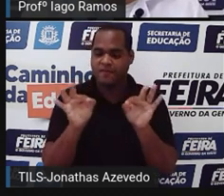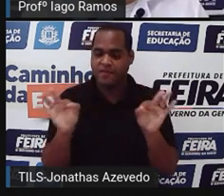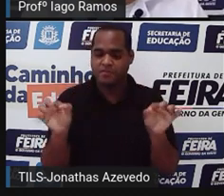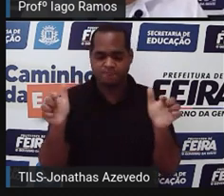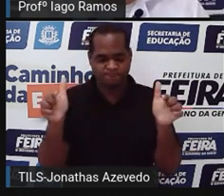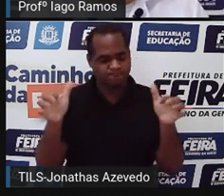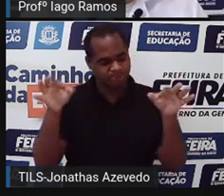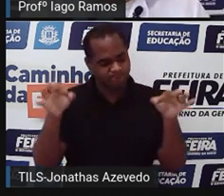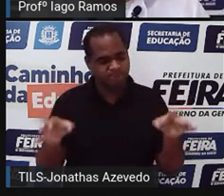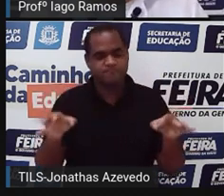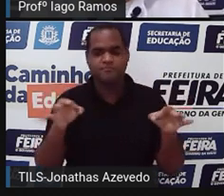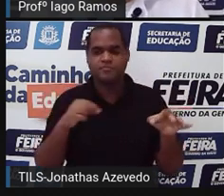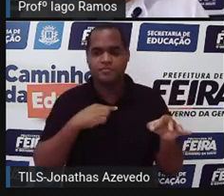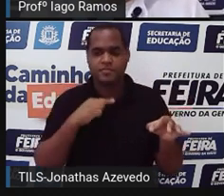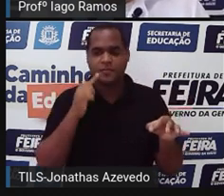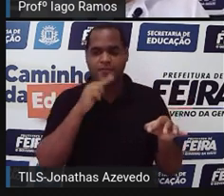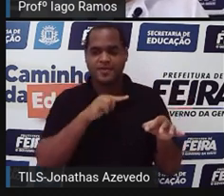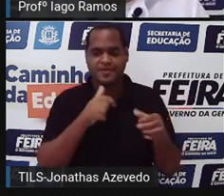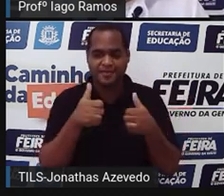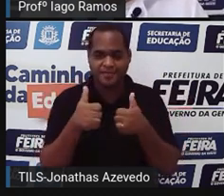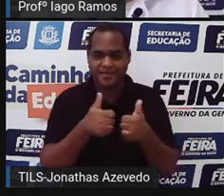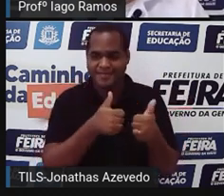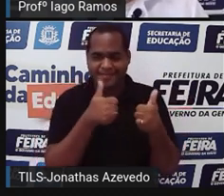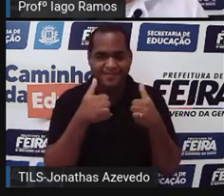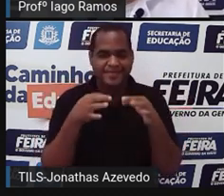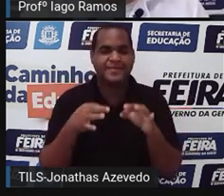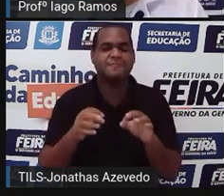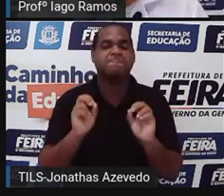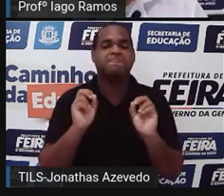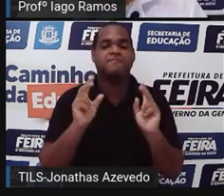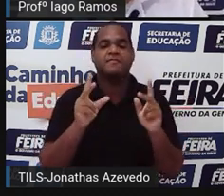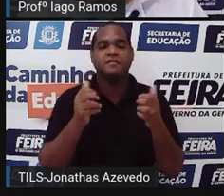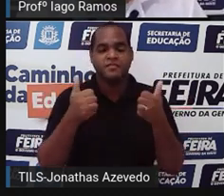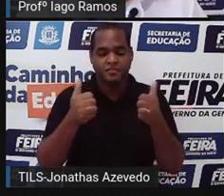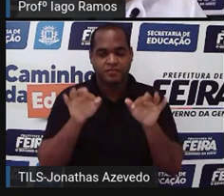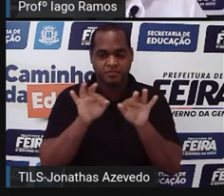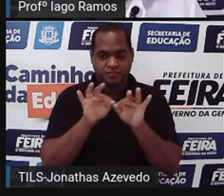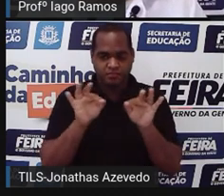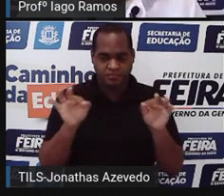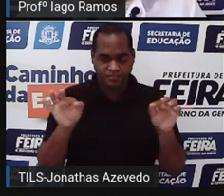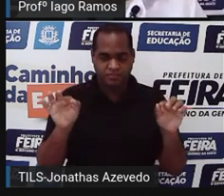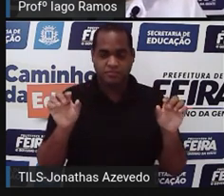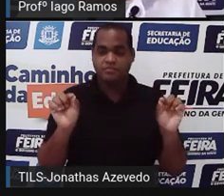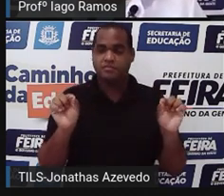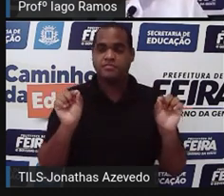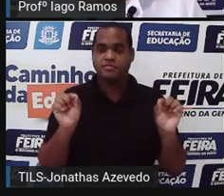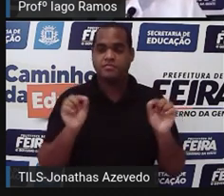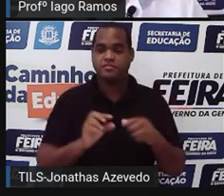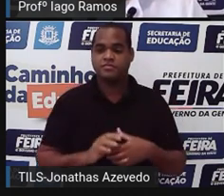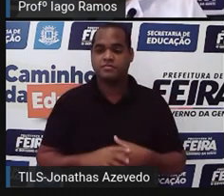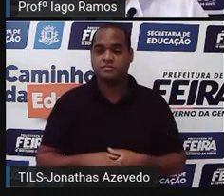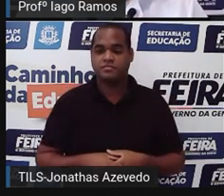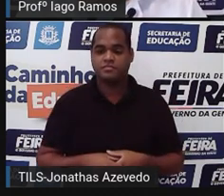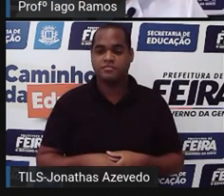correta, certo? Então, vamos lá. A frase é essa daqui, olha só.